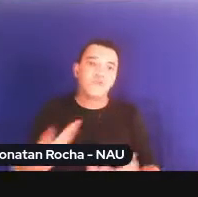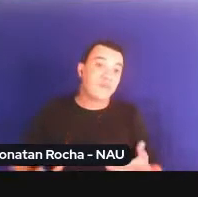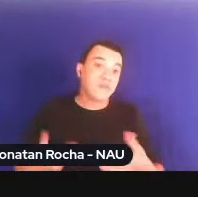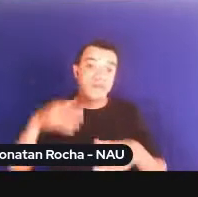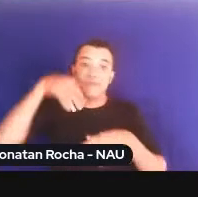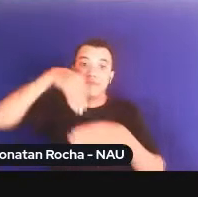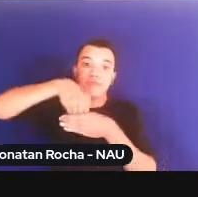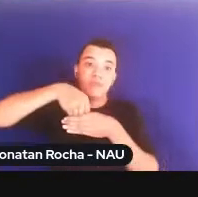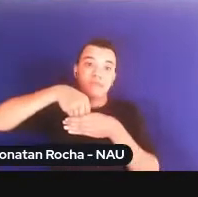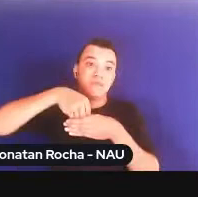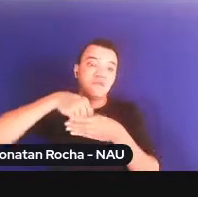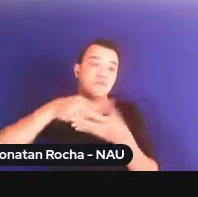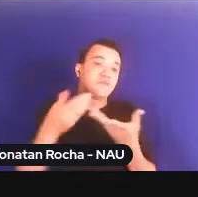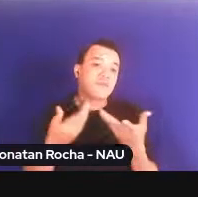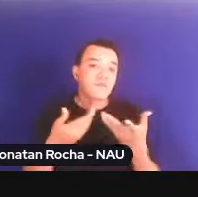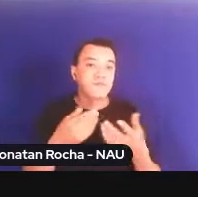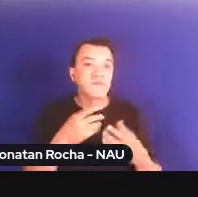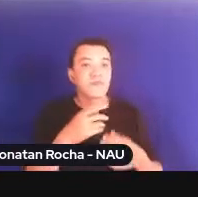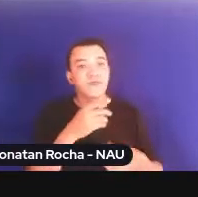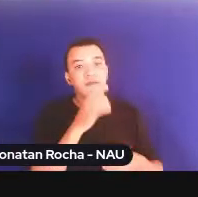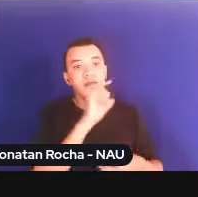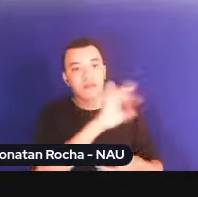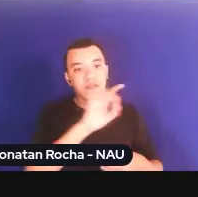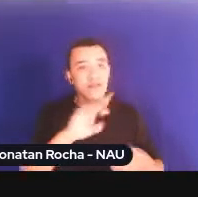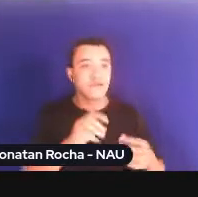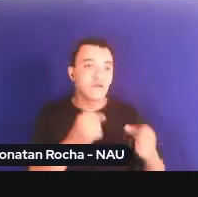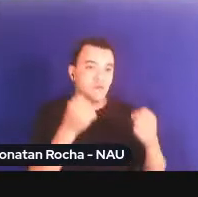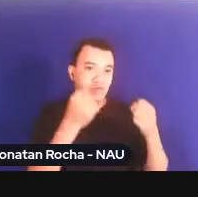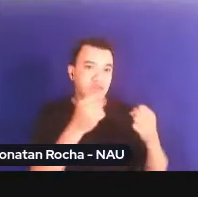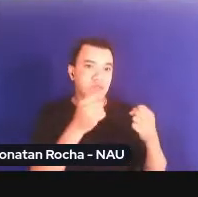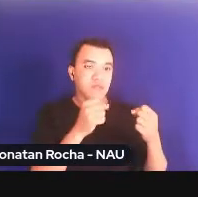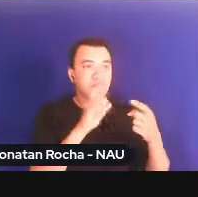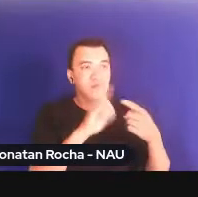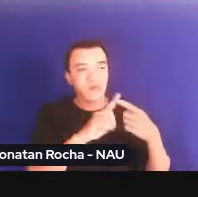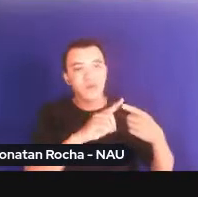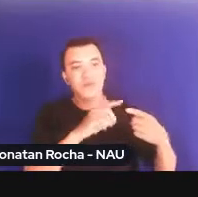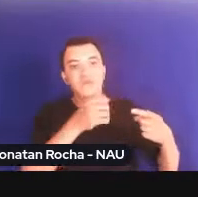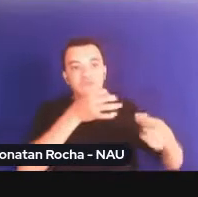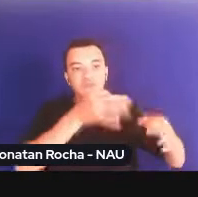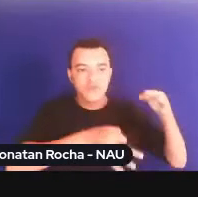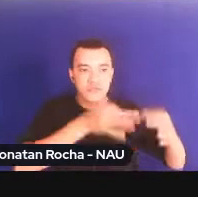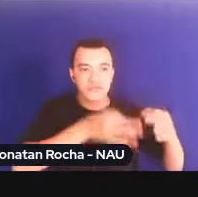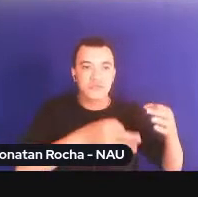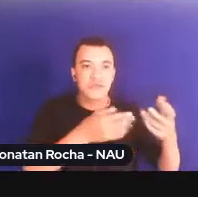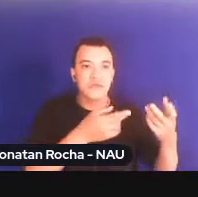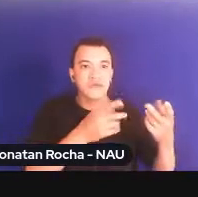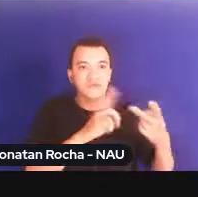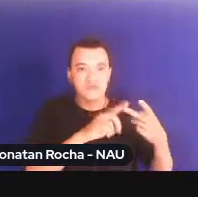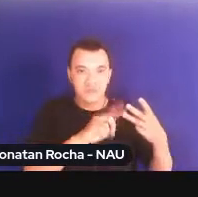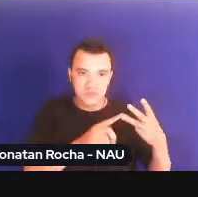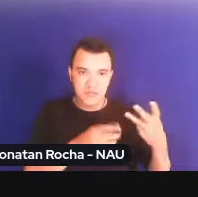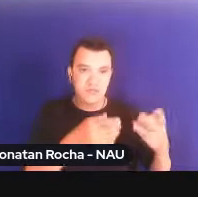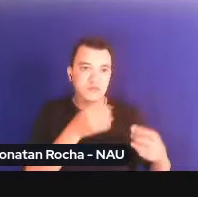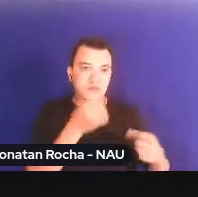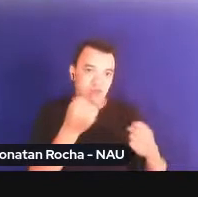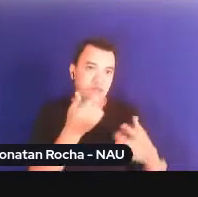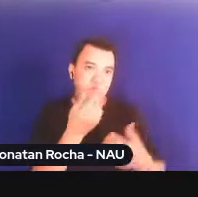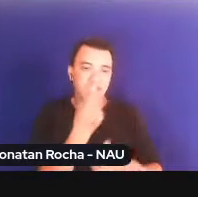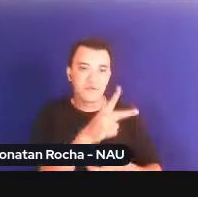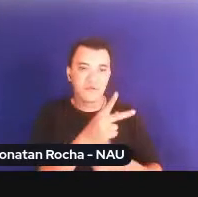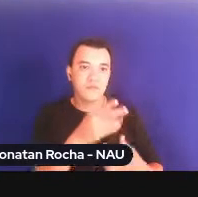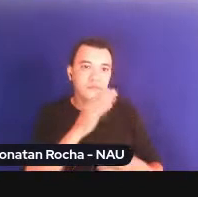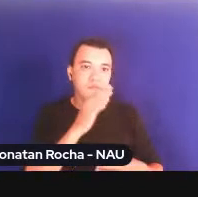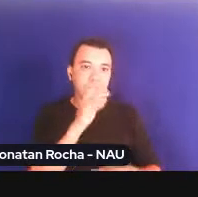dos poderes constituídos para tal, como é para o Brasil, o poder judiciário, como também tem essa competência, ainda que